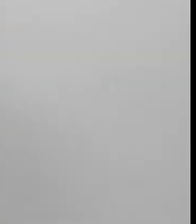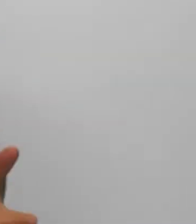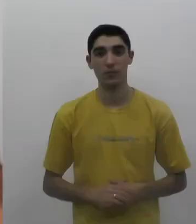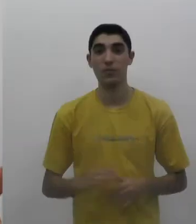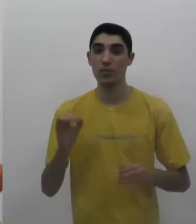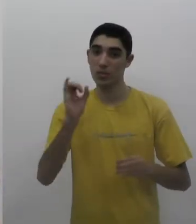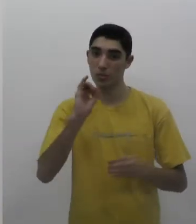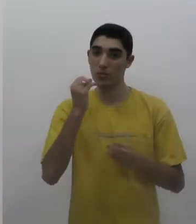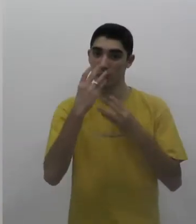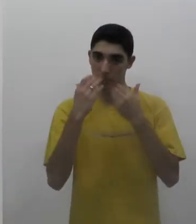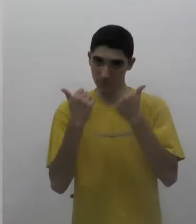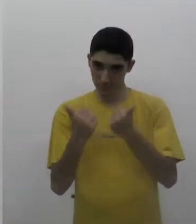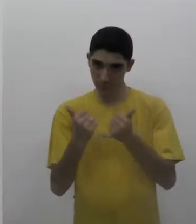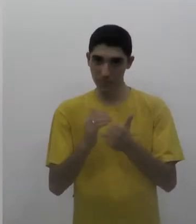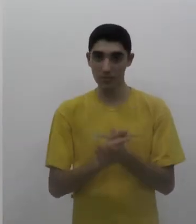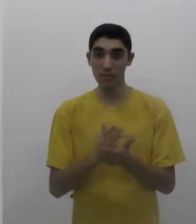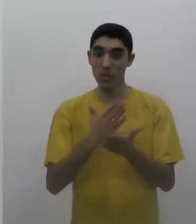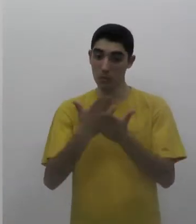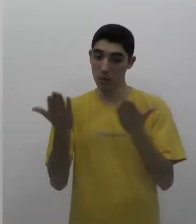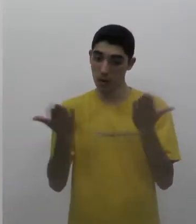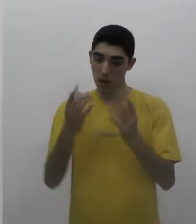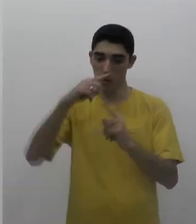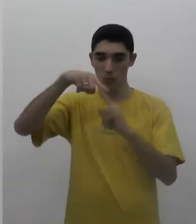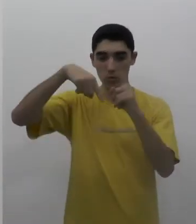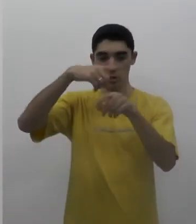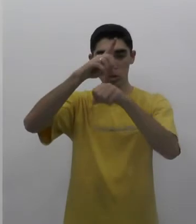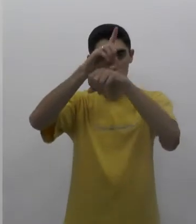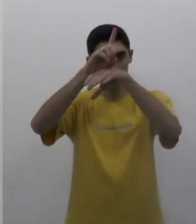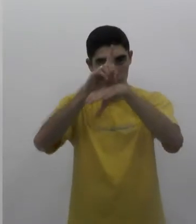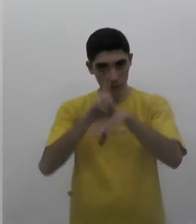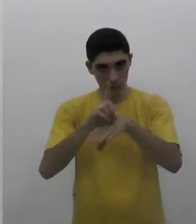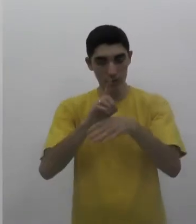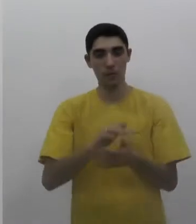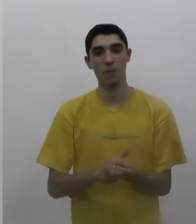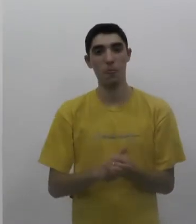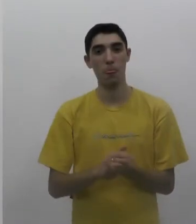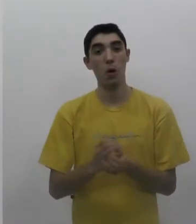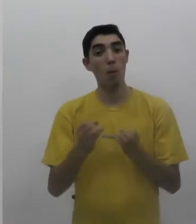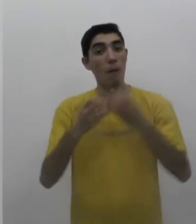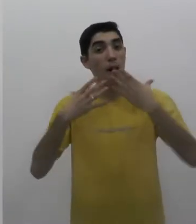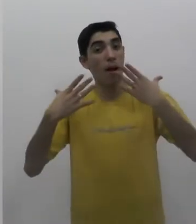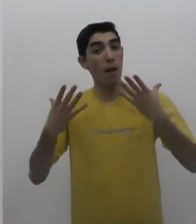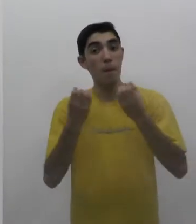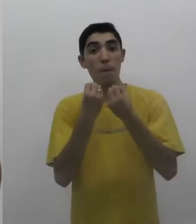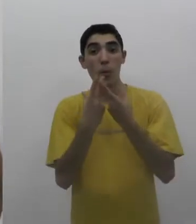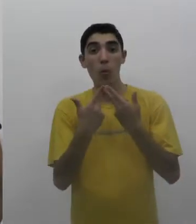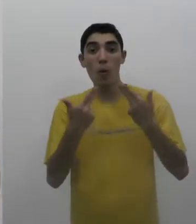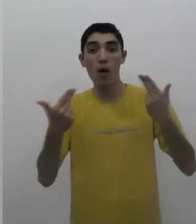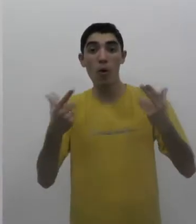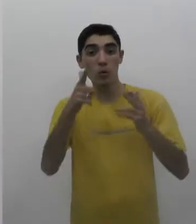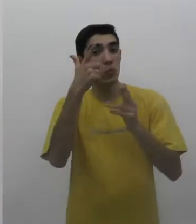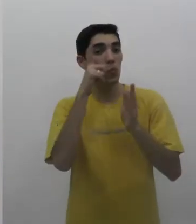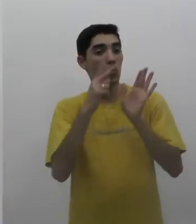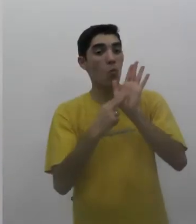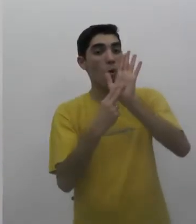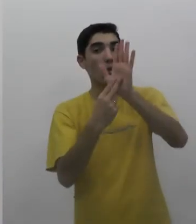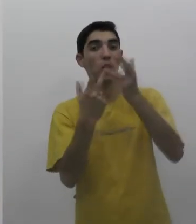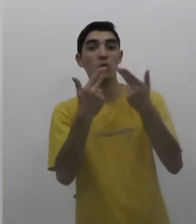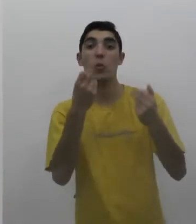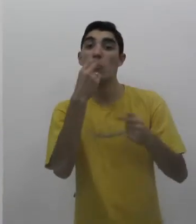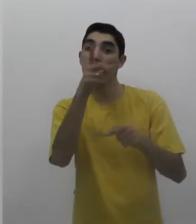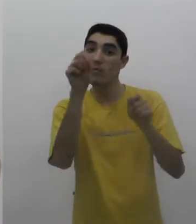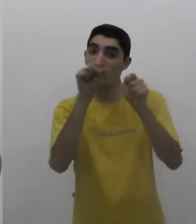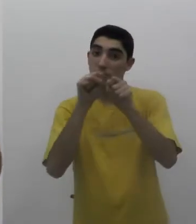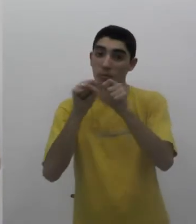Oi pessoal, tudo bem? Começamos o nosso Giro de Ocesano de hoje com uma grande oportunidade para você mostrar o seu talento. É que a